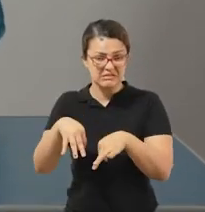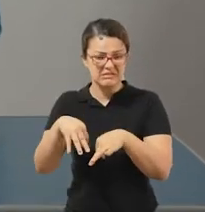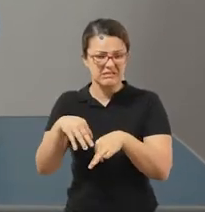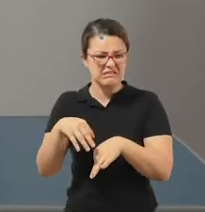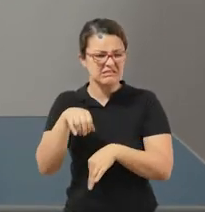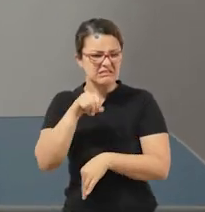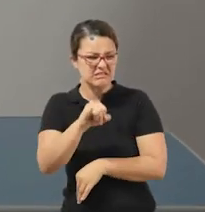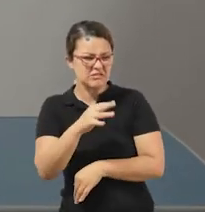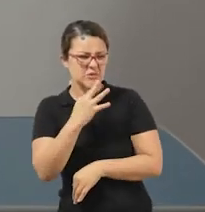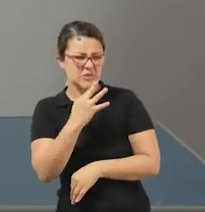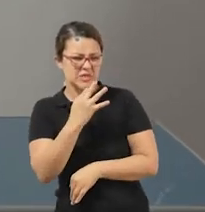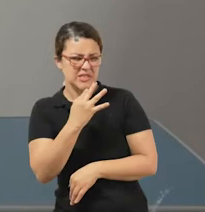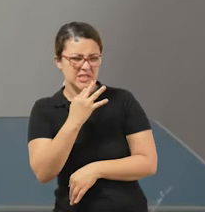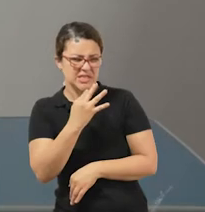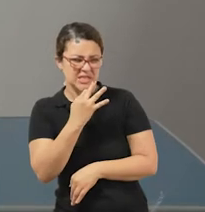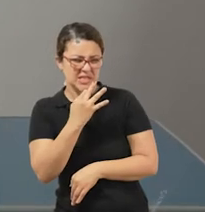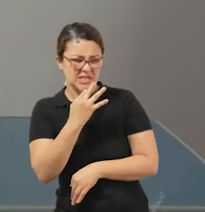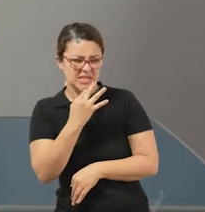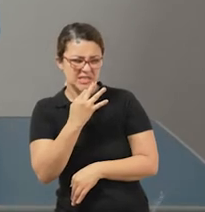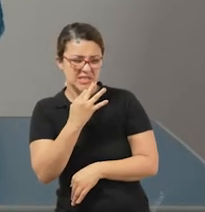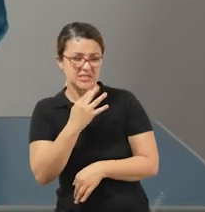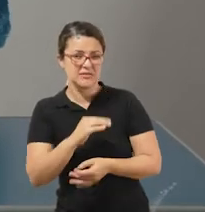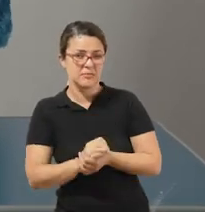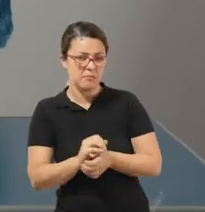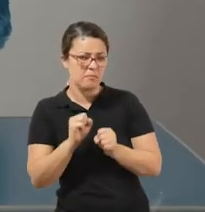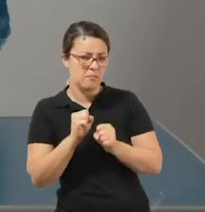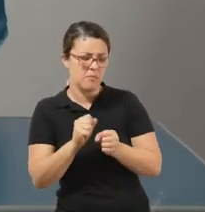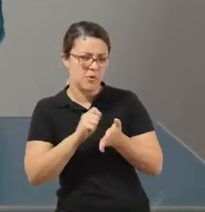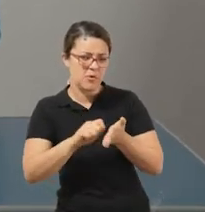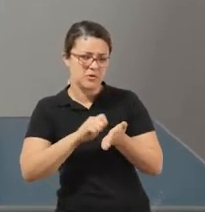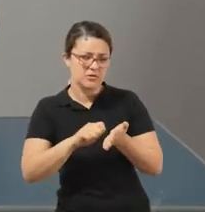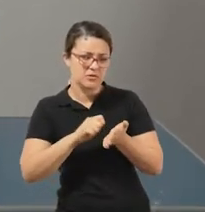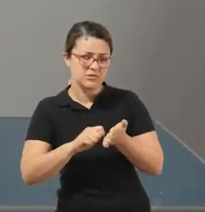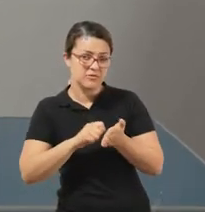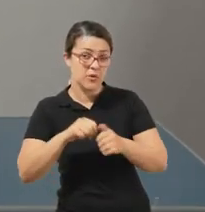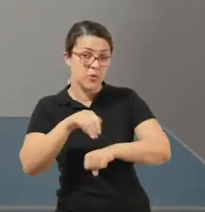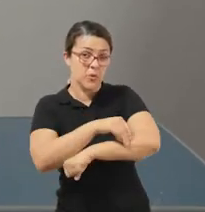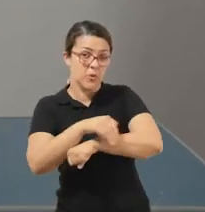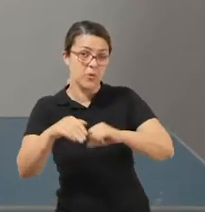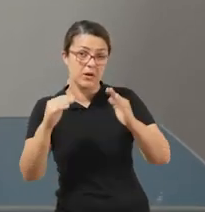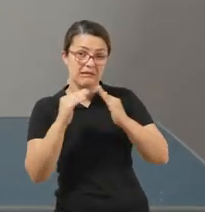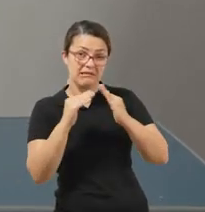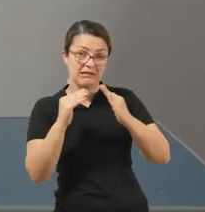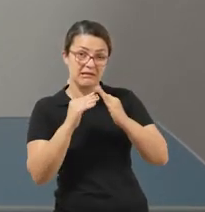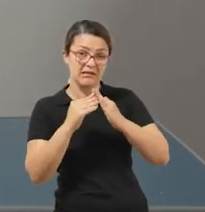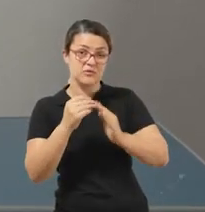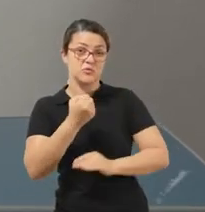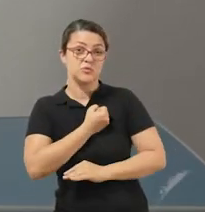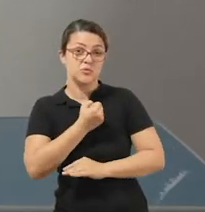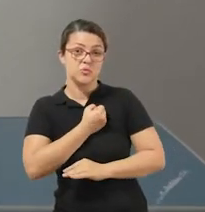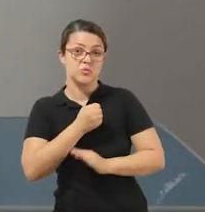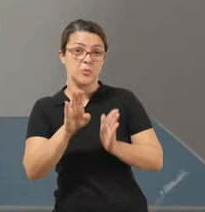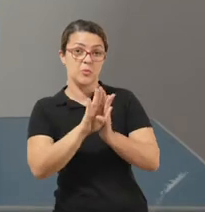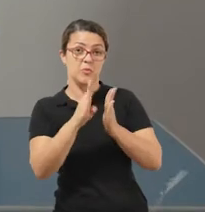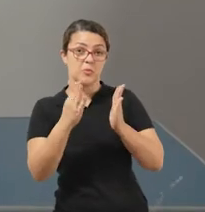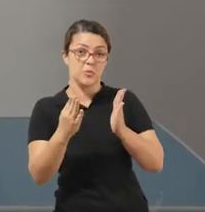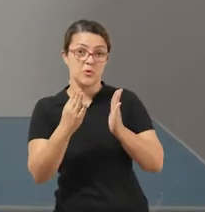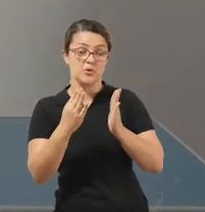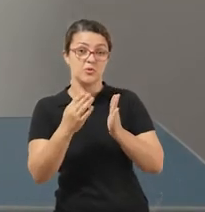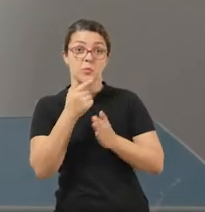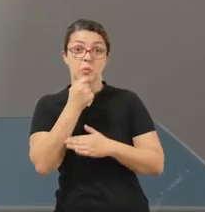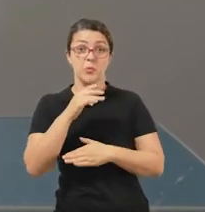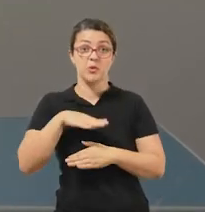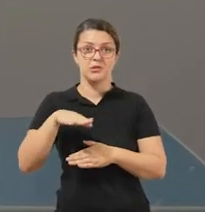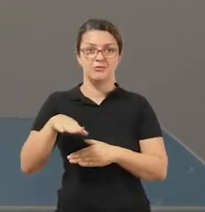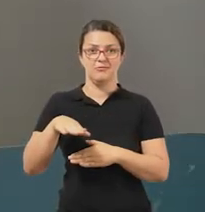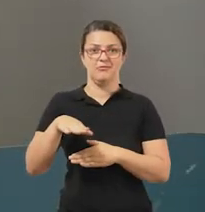souber de um burrinho desses pode escrever para a Rua das Casas, Número das Portas, ao Menino Azul, que não